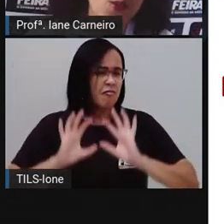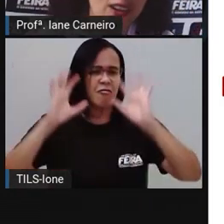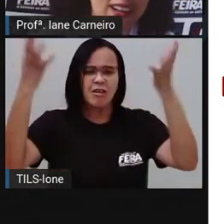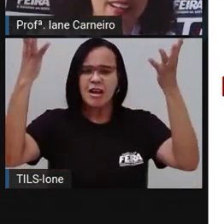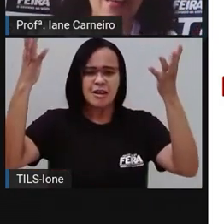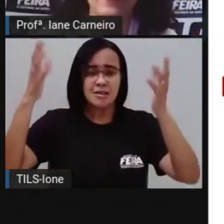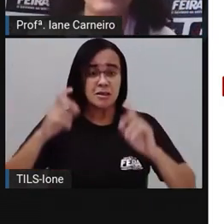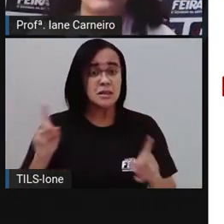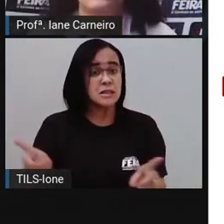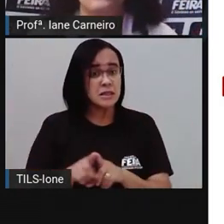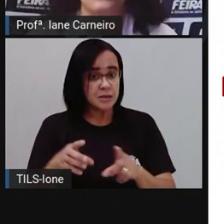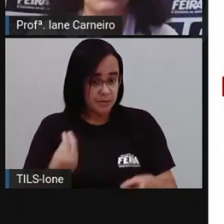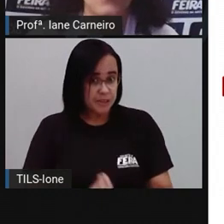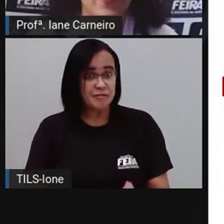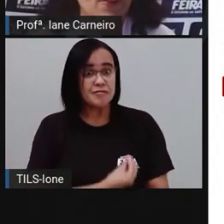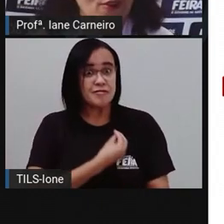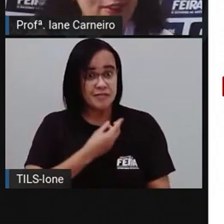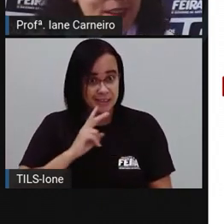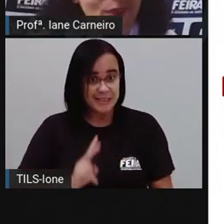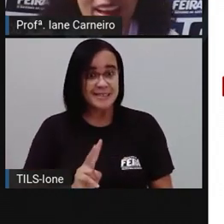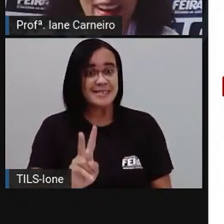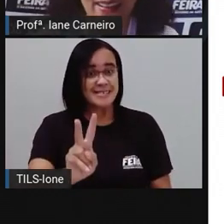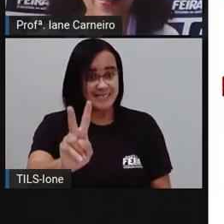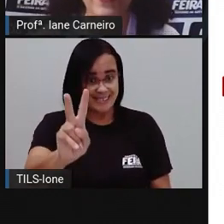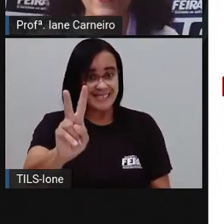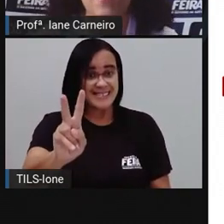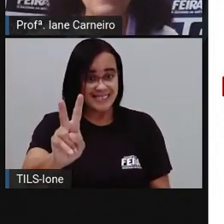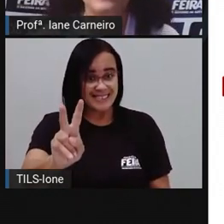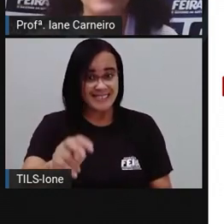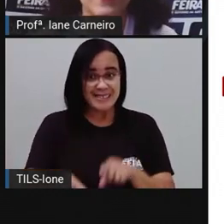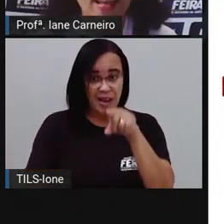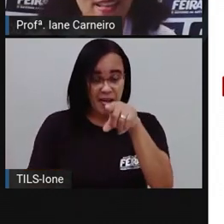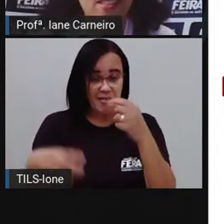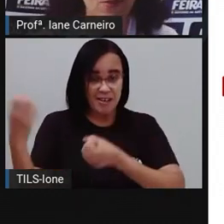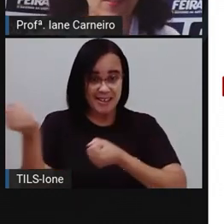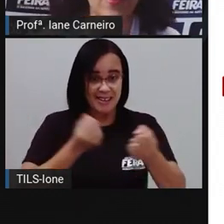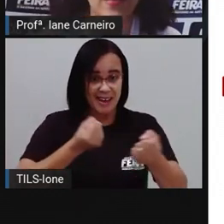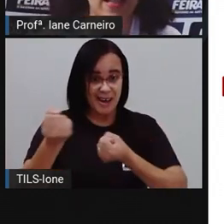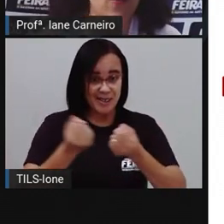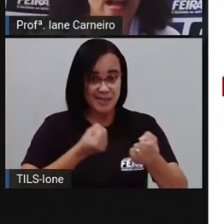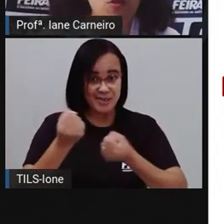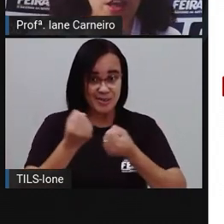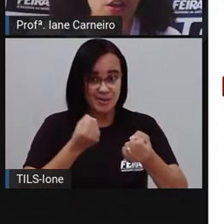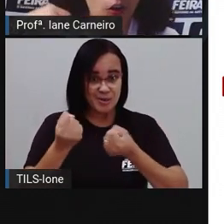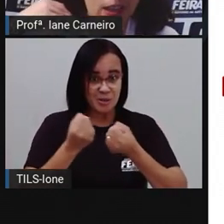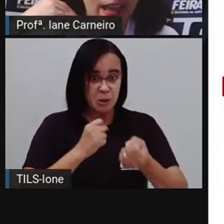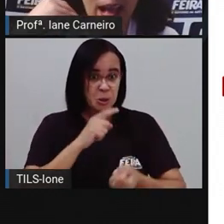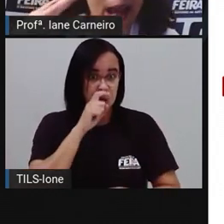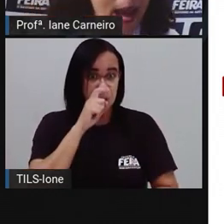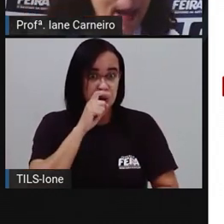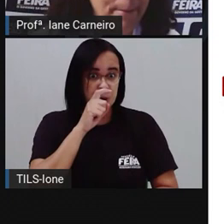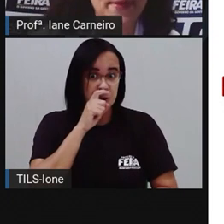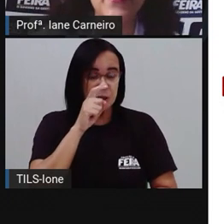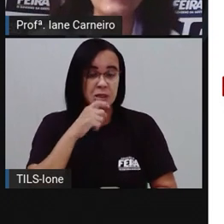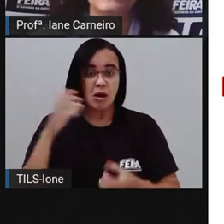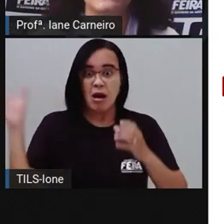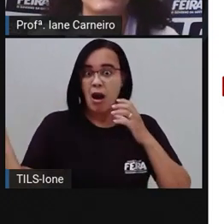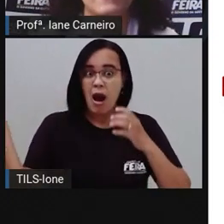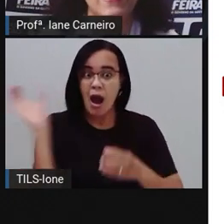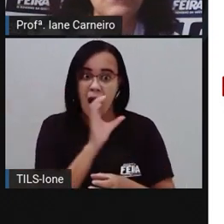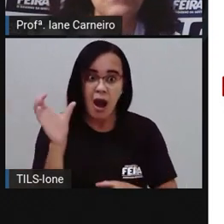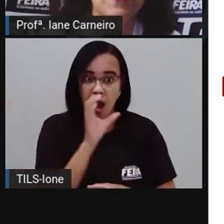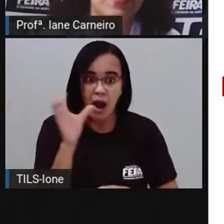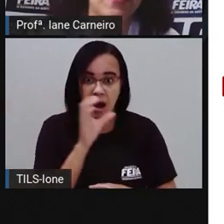vida longa, né? Então, a Pró colocou aqui a foto da Ferrari, né? Que representa isso, né? Um carro que corre rápido,